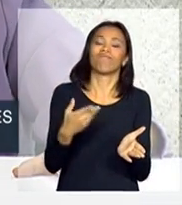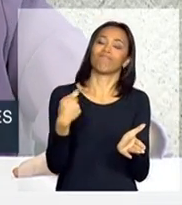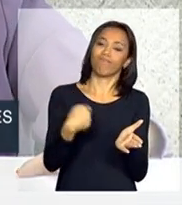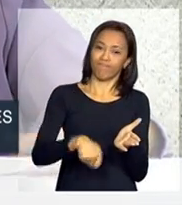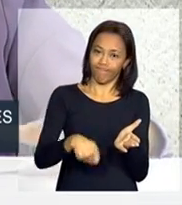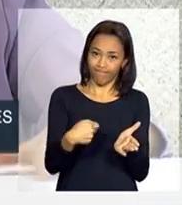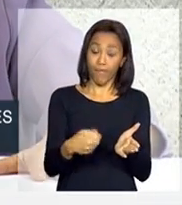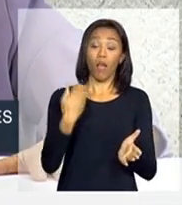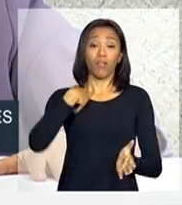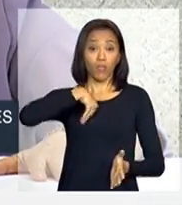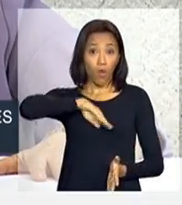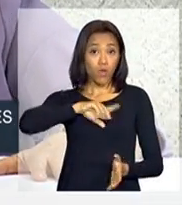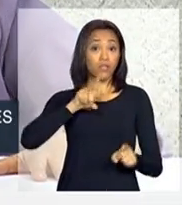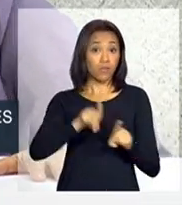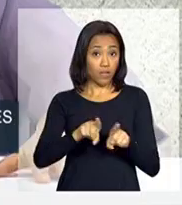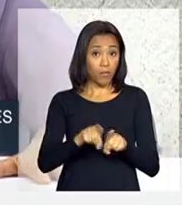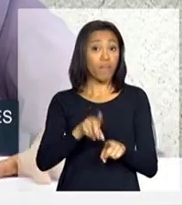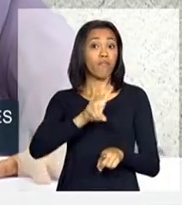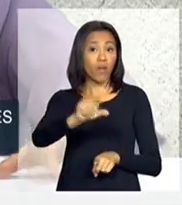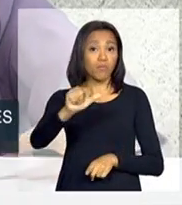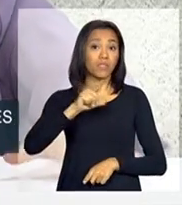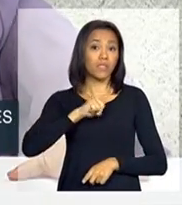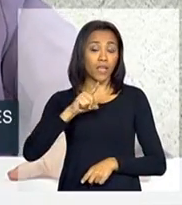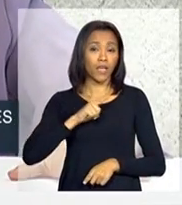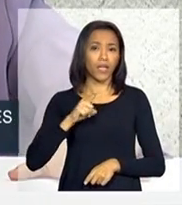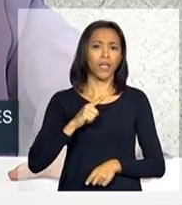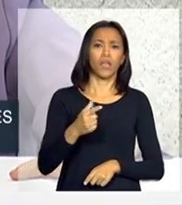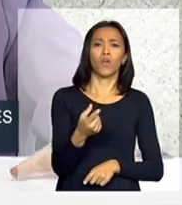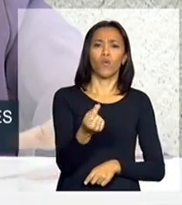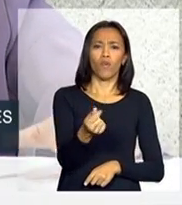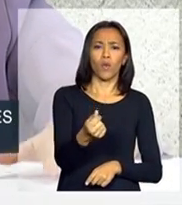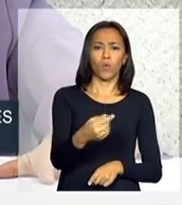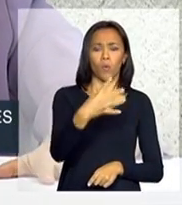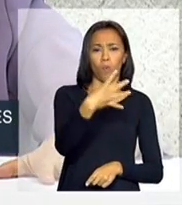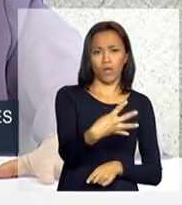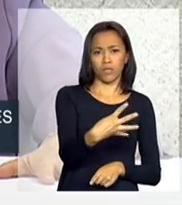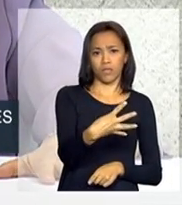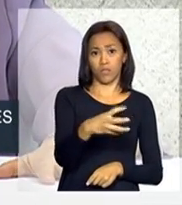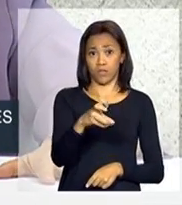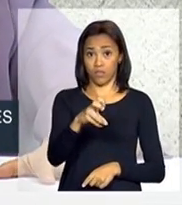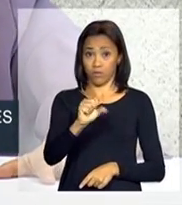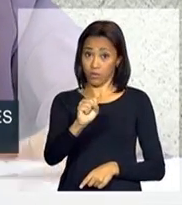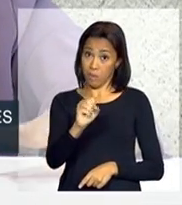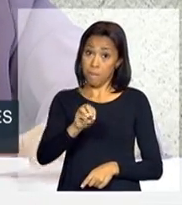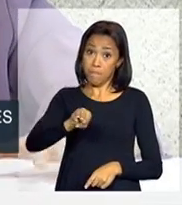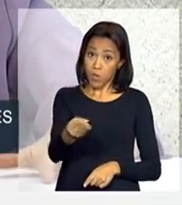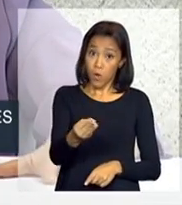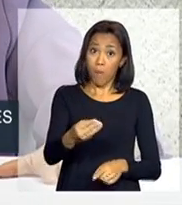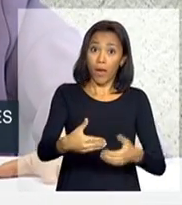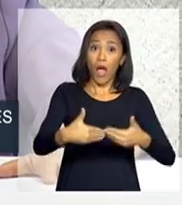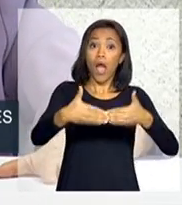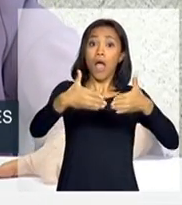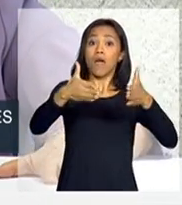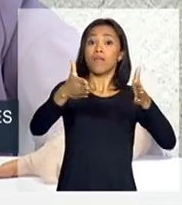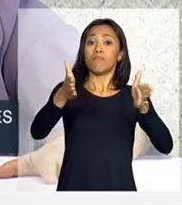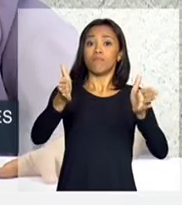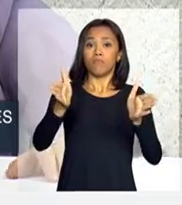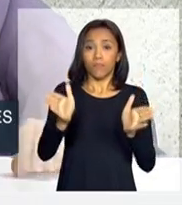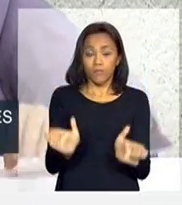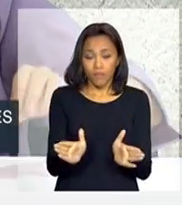recursos no valor de 400 mil para ampliar e melhorar